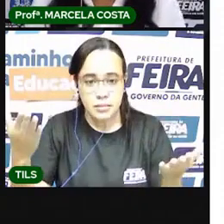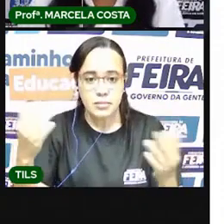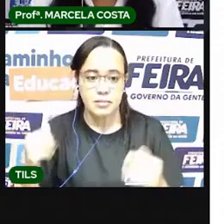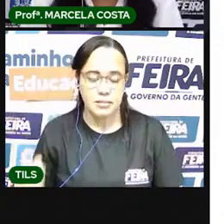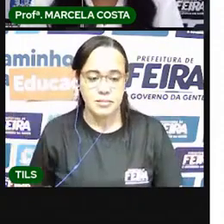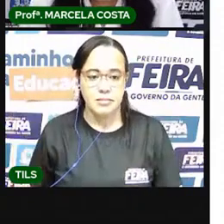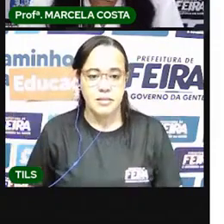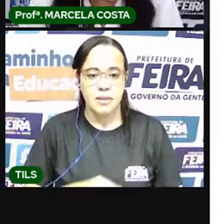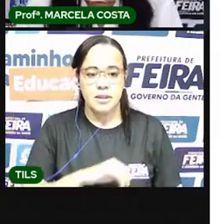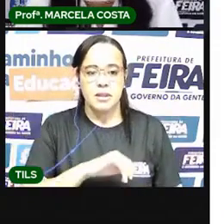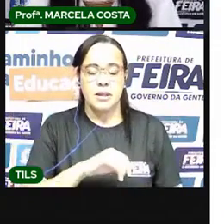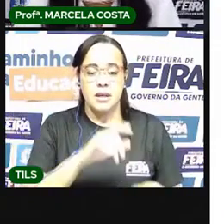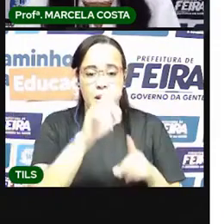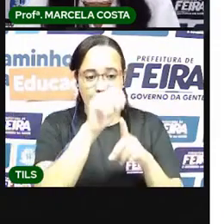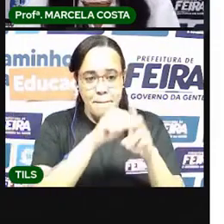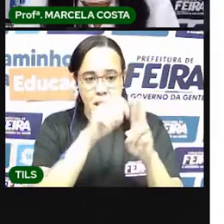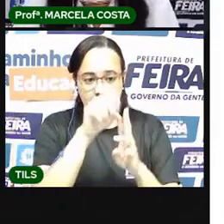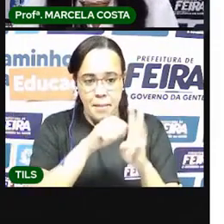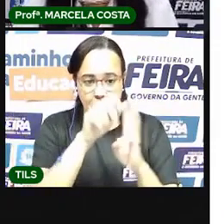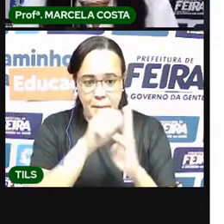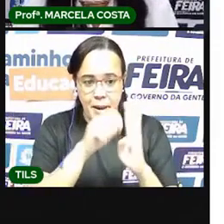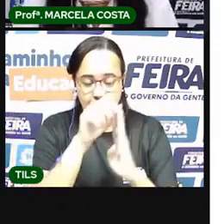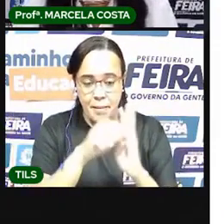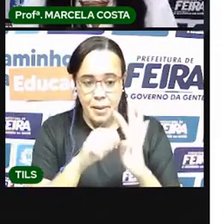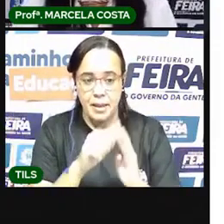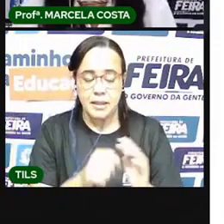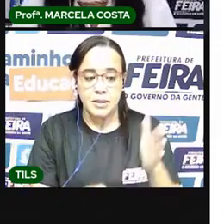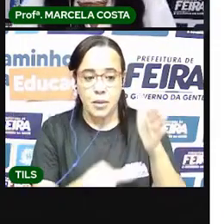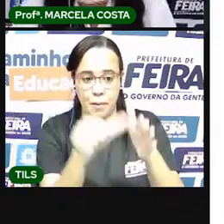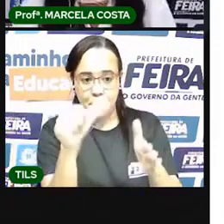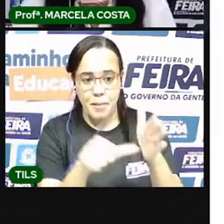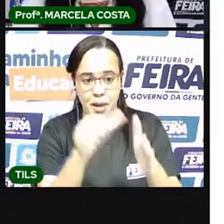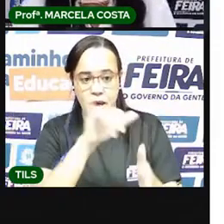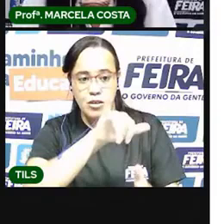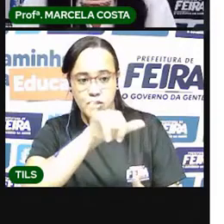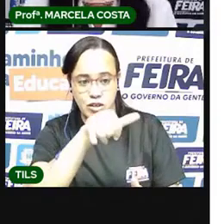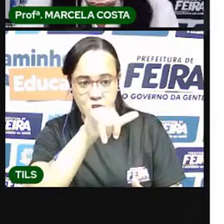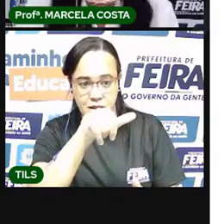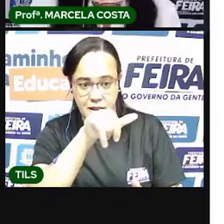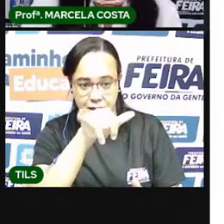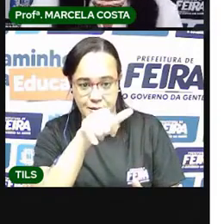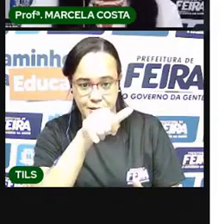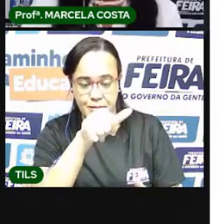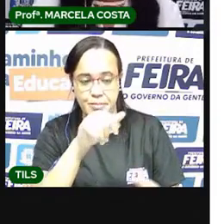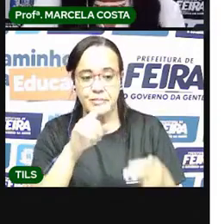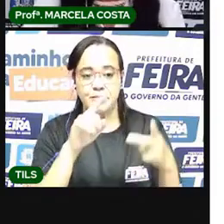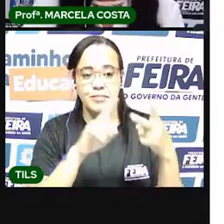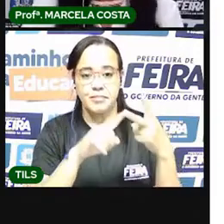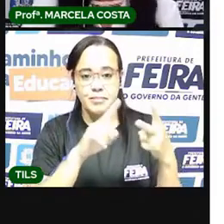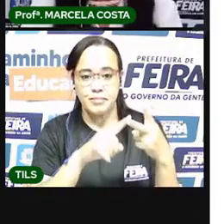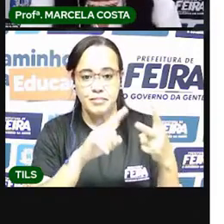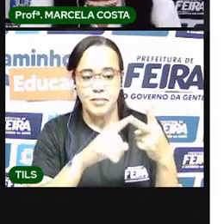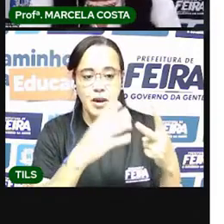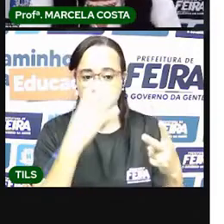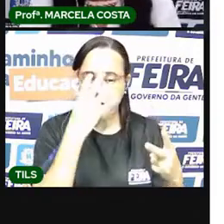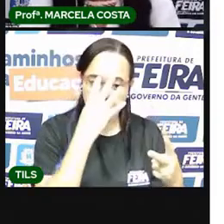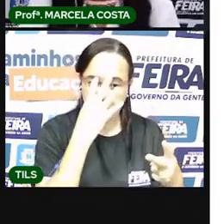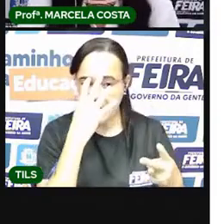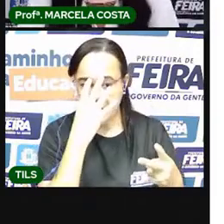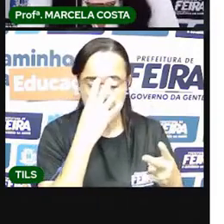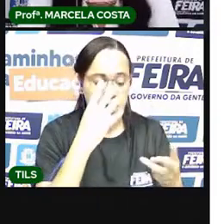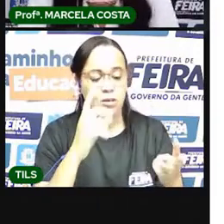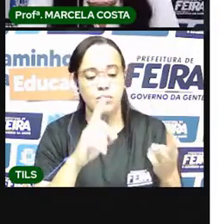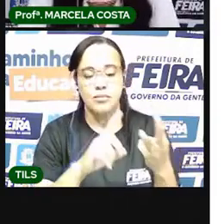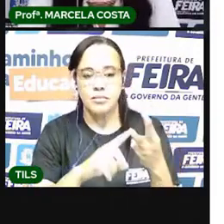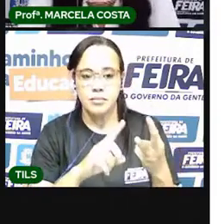Os meses do ano, o primeiro mês chama janeiro. Depois de janeiro, fevereiro,